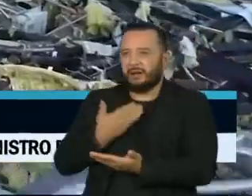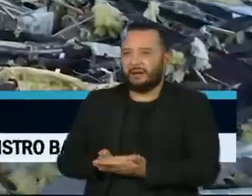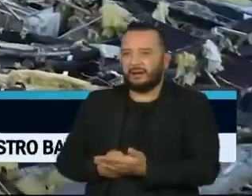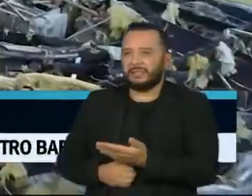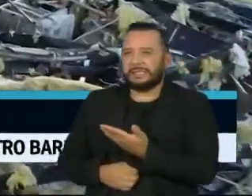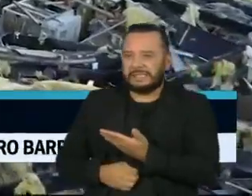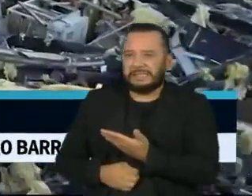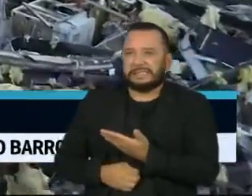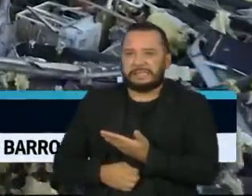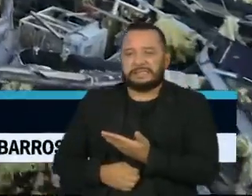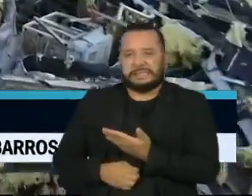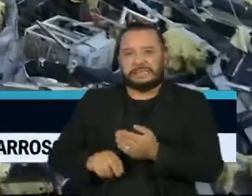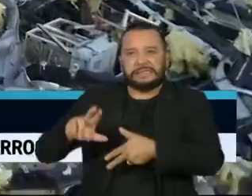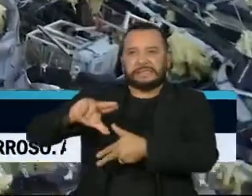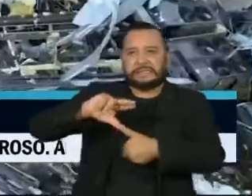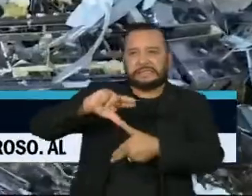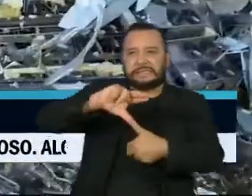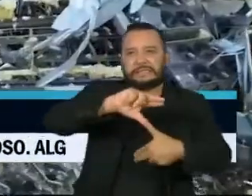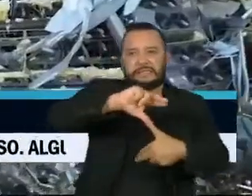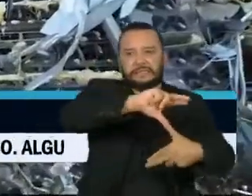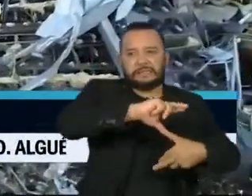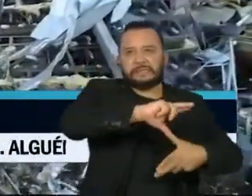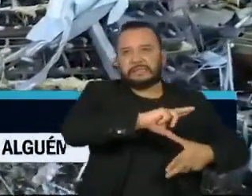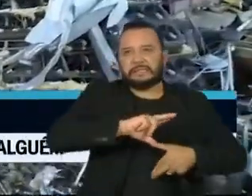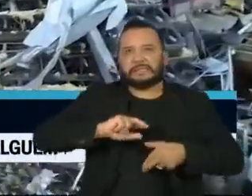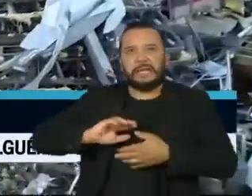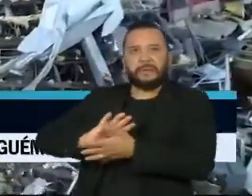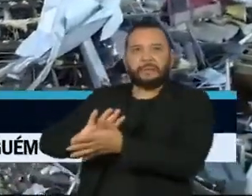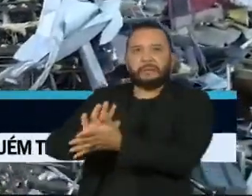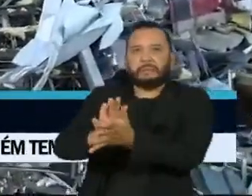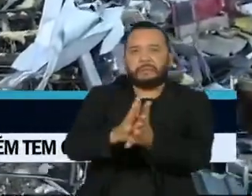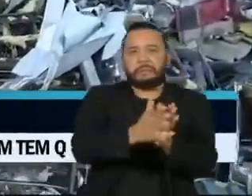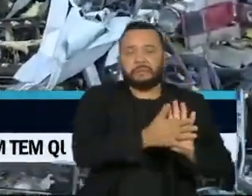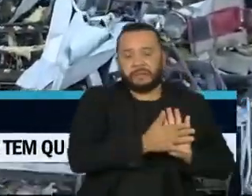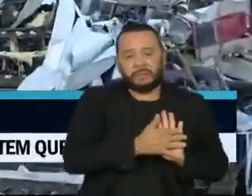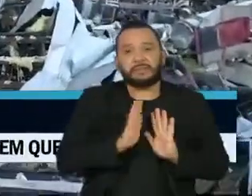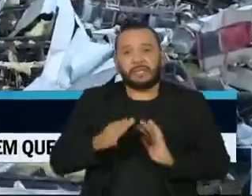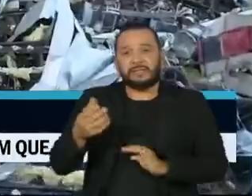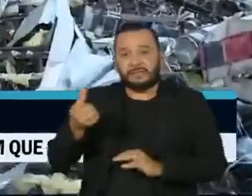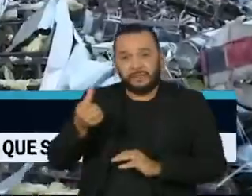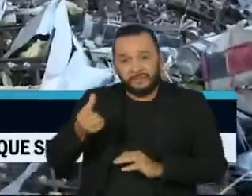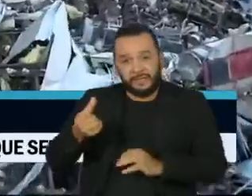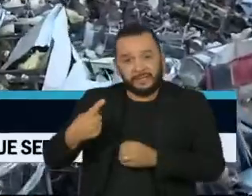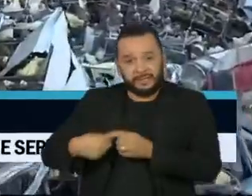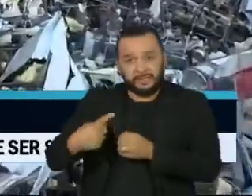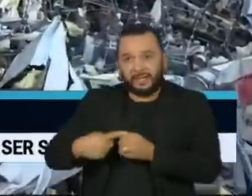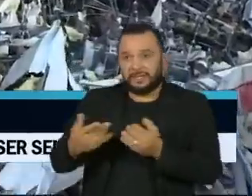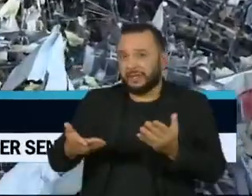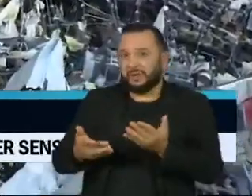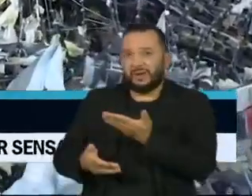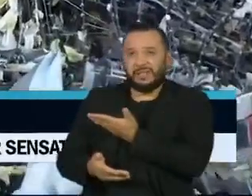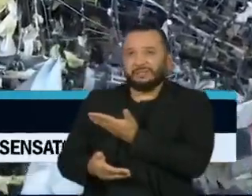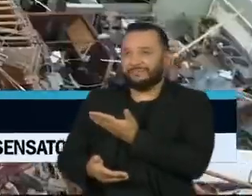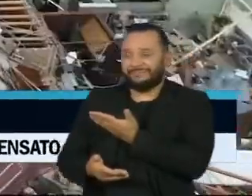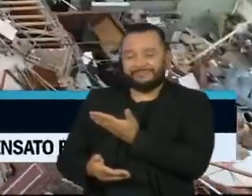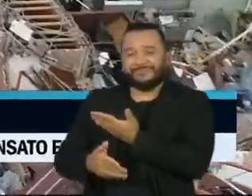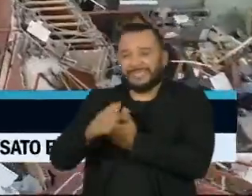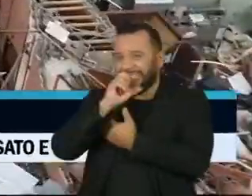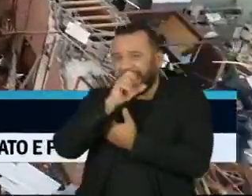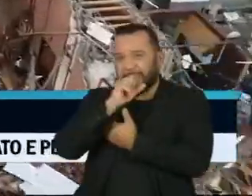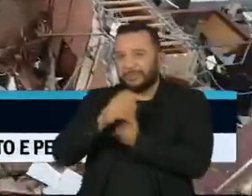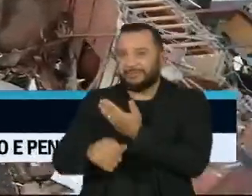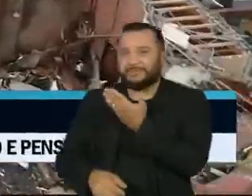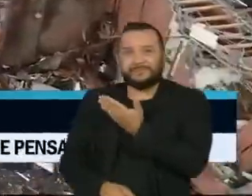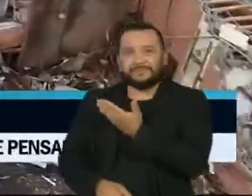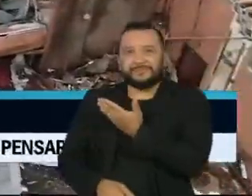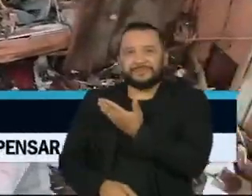de Mayfield depois da passagem do tornado, o que era uma cidade na noite de sexta-feira, amanheceu em ruínas no sábado. A